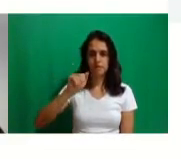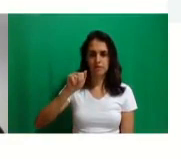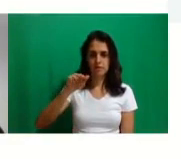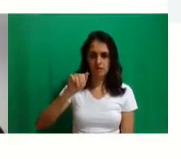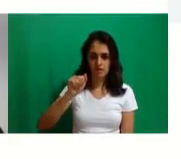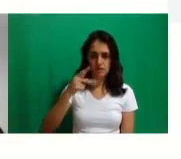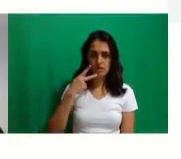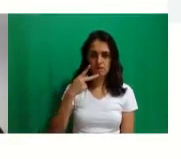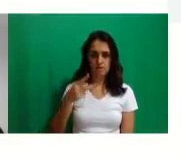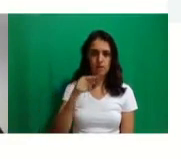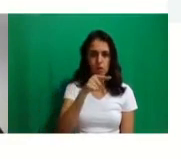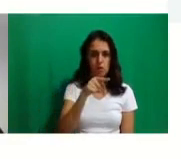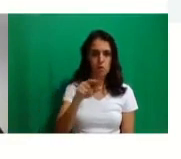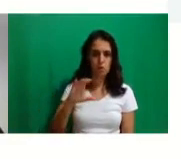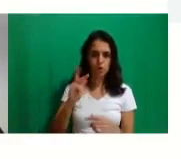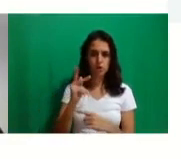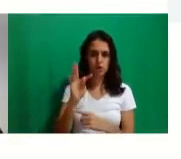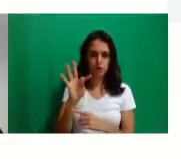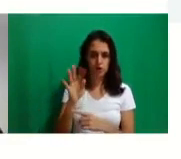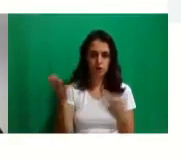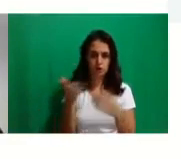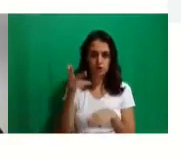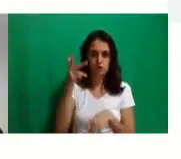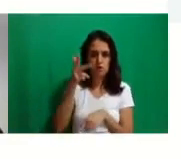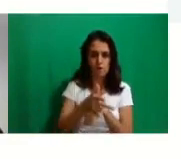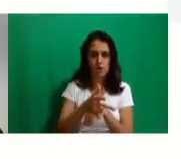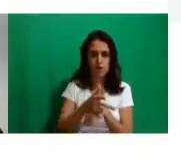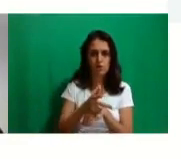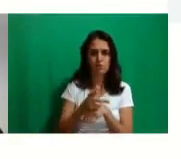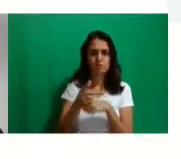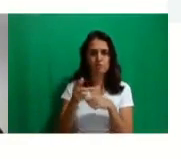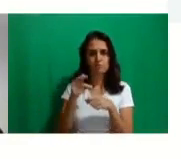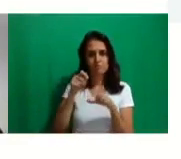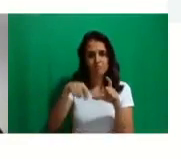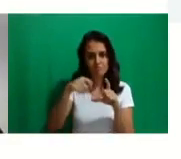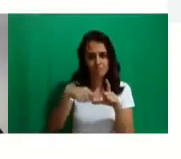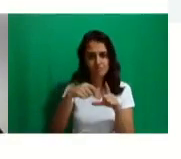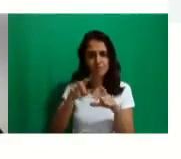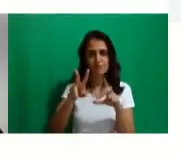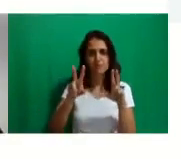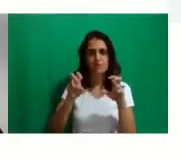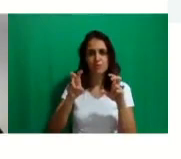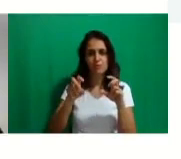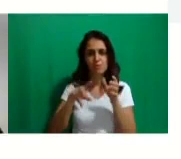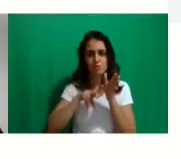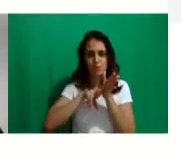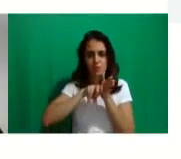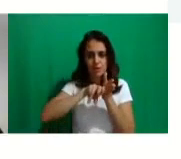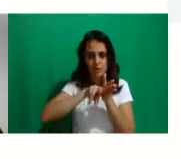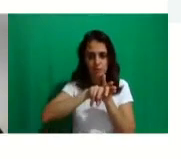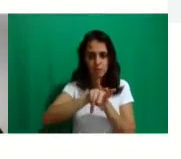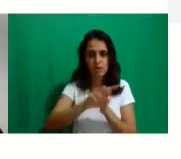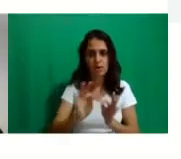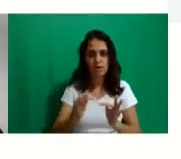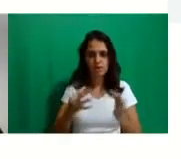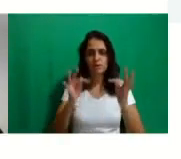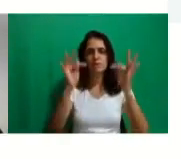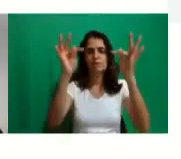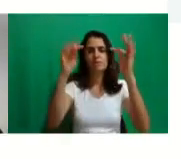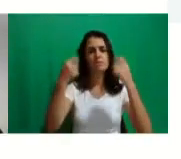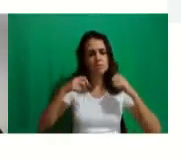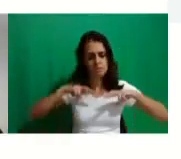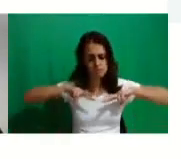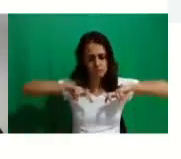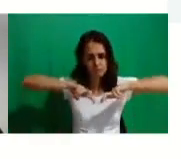Ela gravou hoje um vídeo para vocês falando sobre explorar novas tecnologias, né? Vocês têm que sair daqui exploradores de